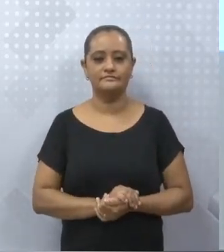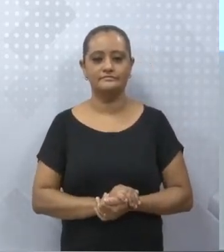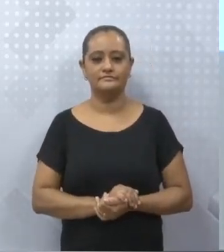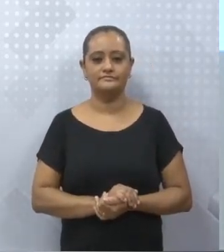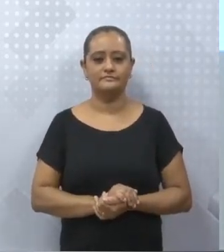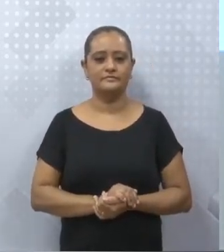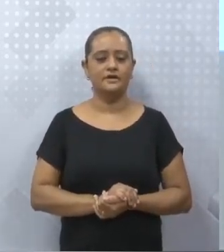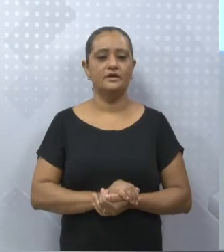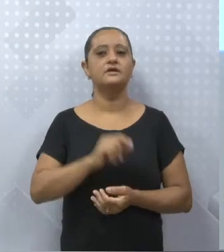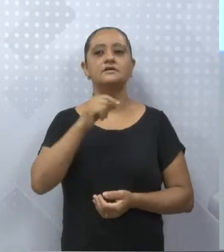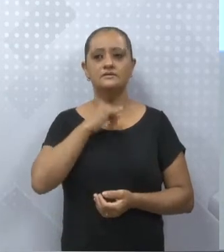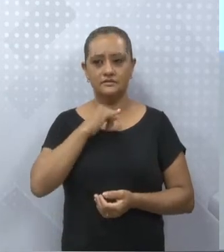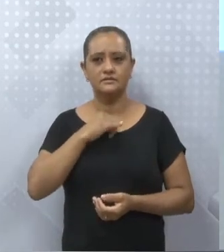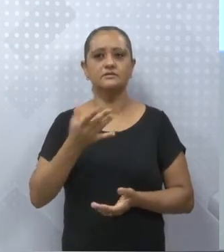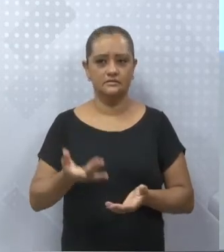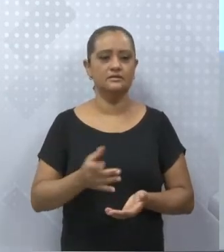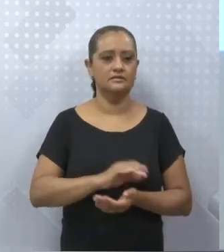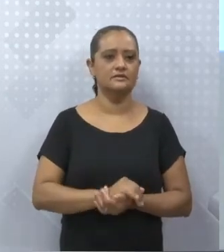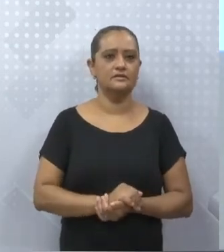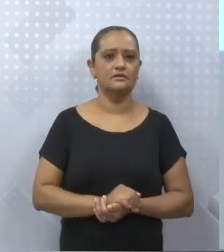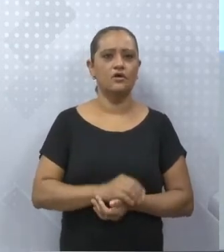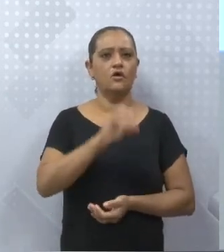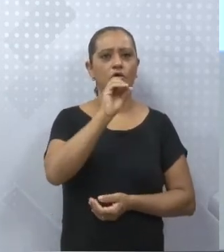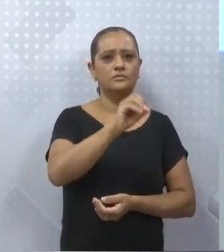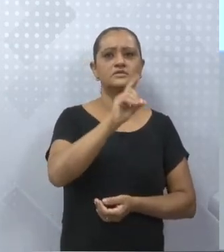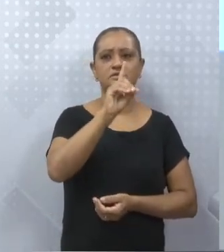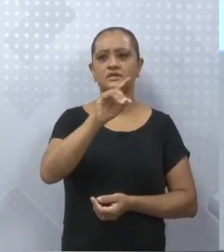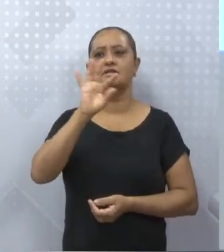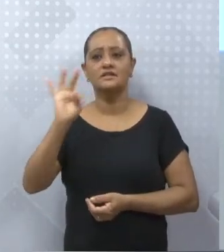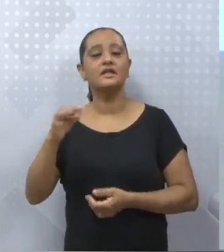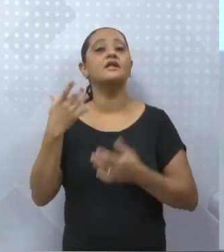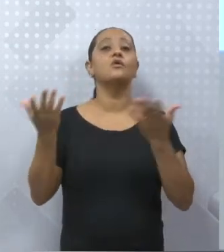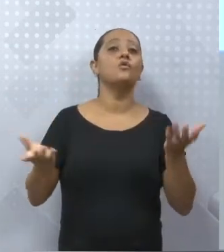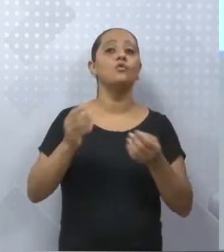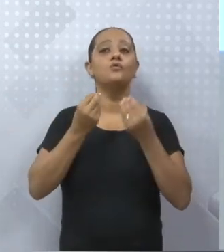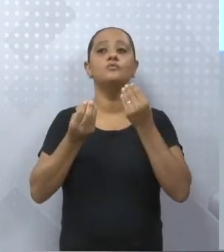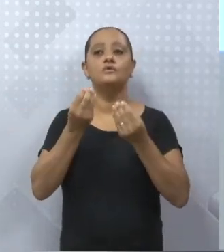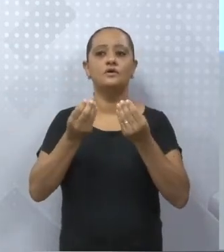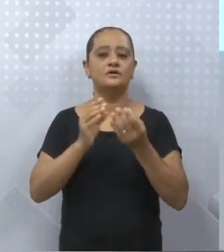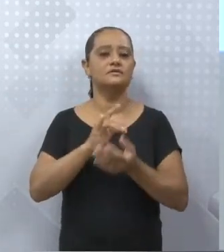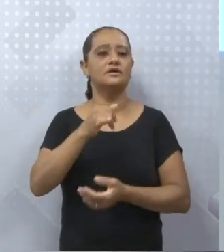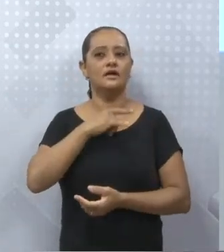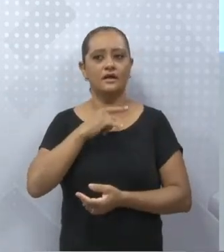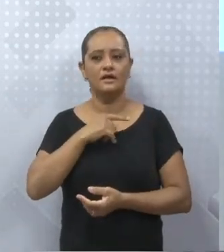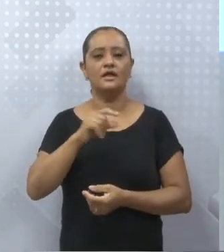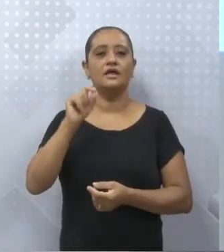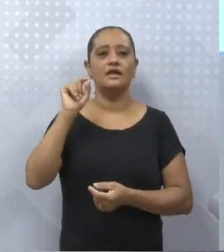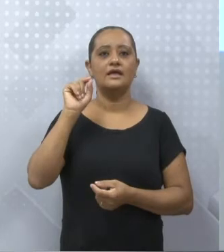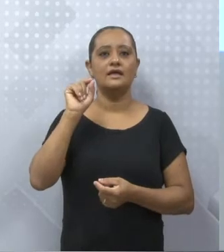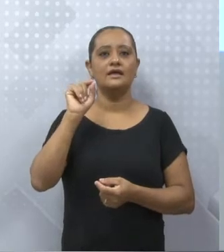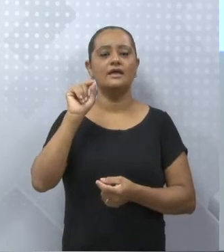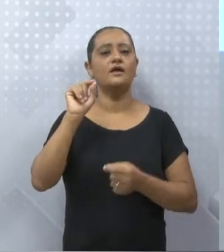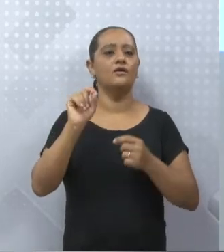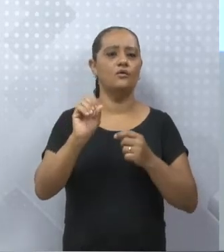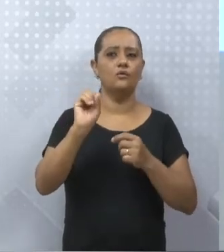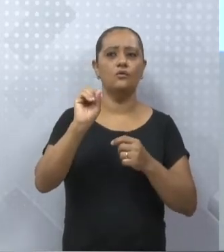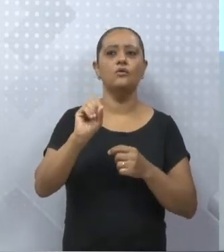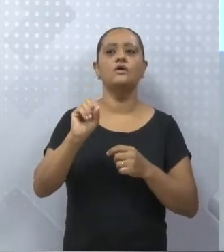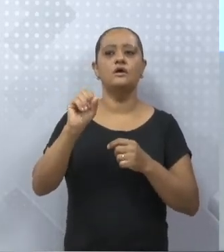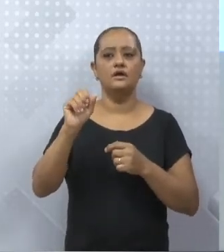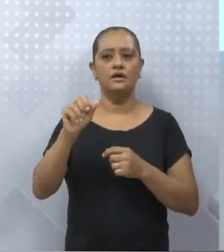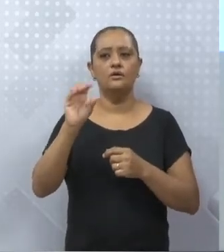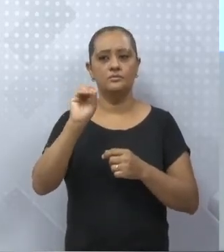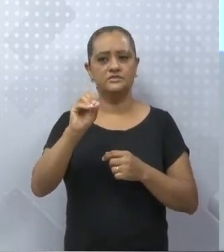de perguntas? O quê ou quem? Quando você tem verbo transitivo indireto, você faz a pergunta, de quê ou